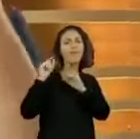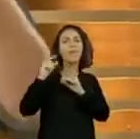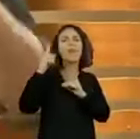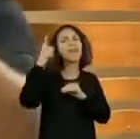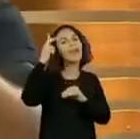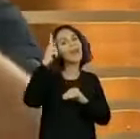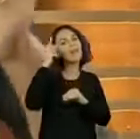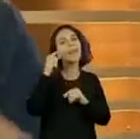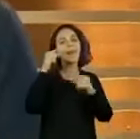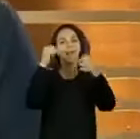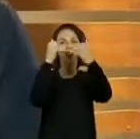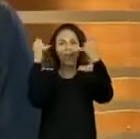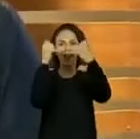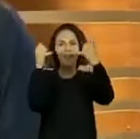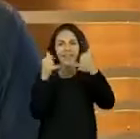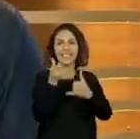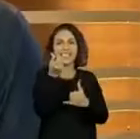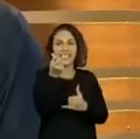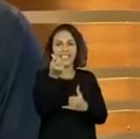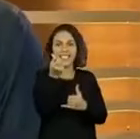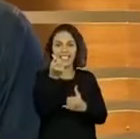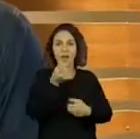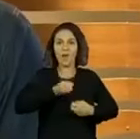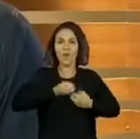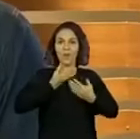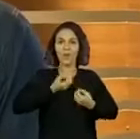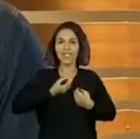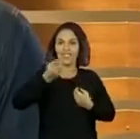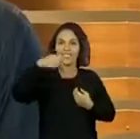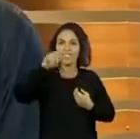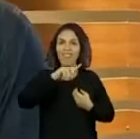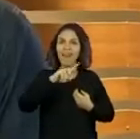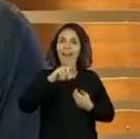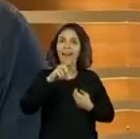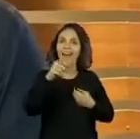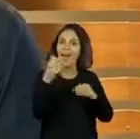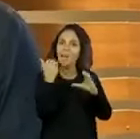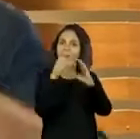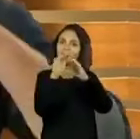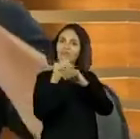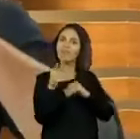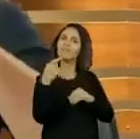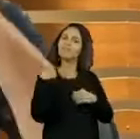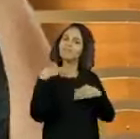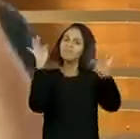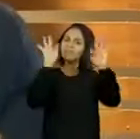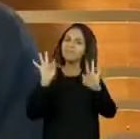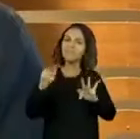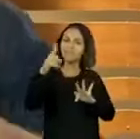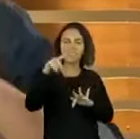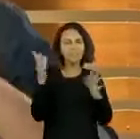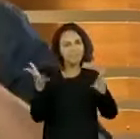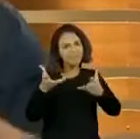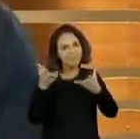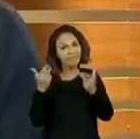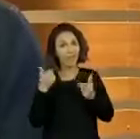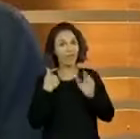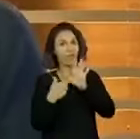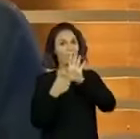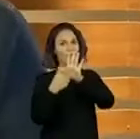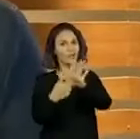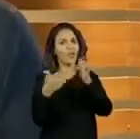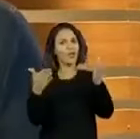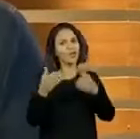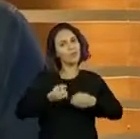cordéis que vocês elaboraram e olha, eu fiquei danado de feliz. Como vocês são bons e hoje eu vou mostrar alguns